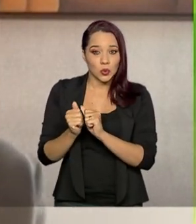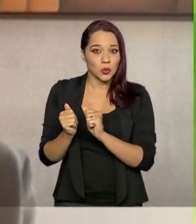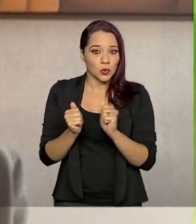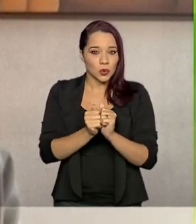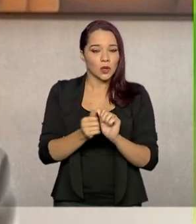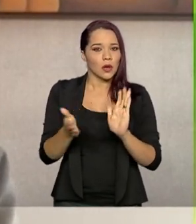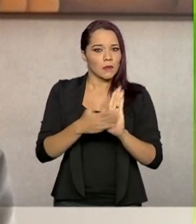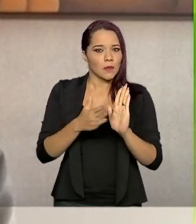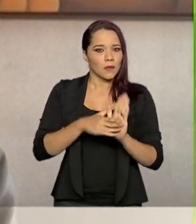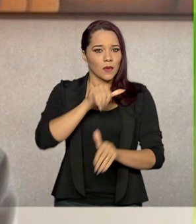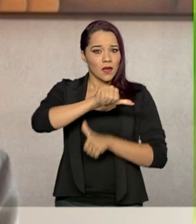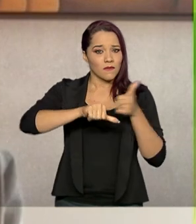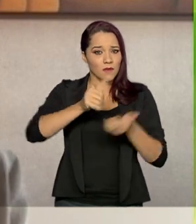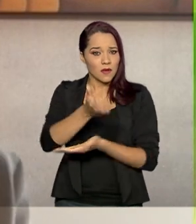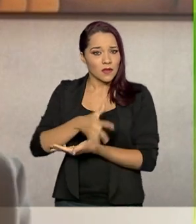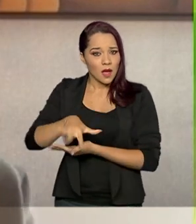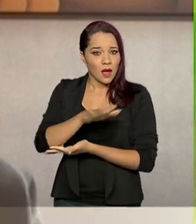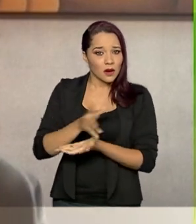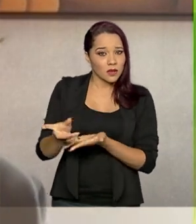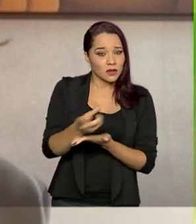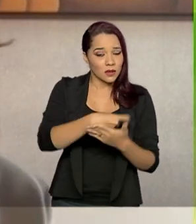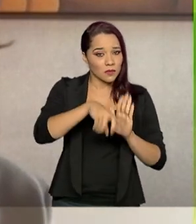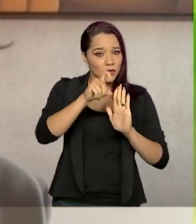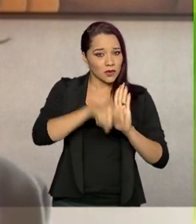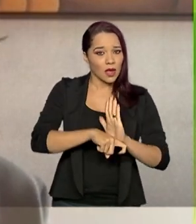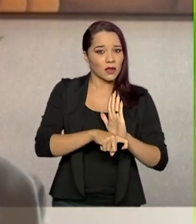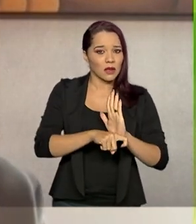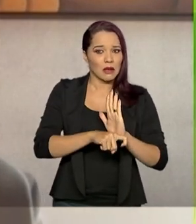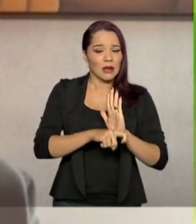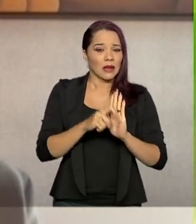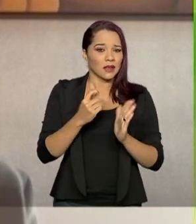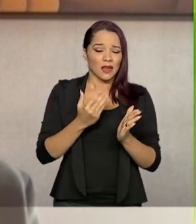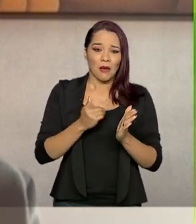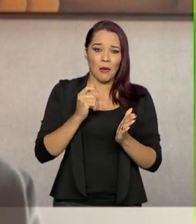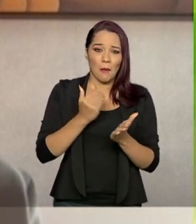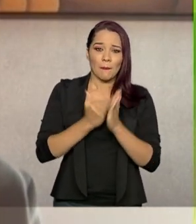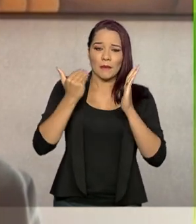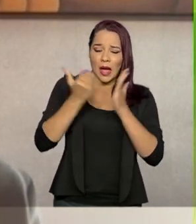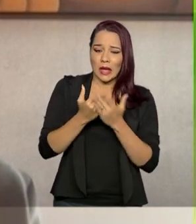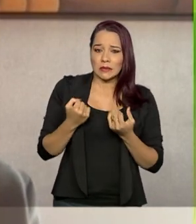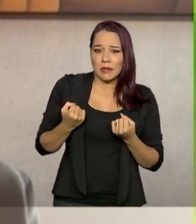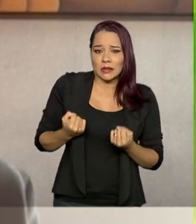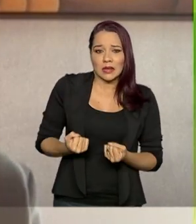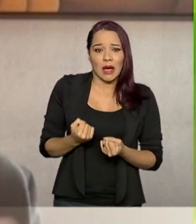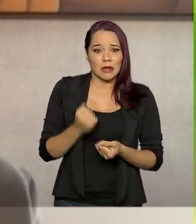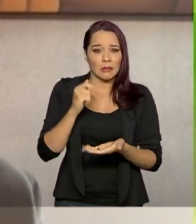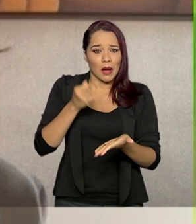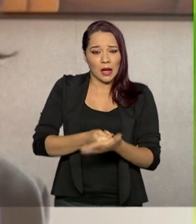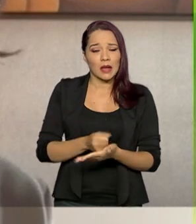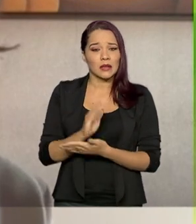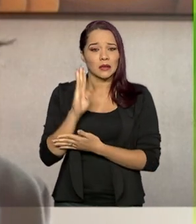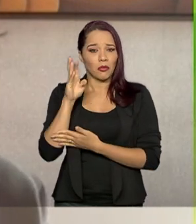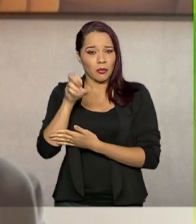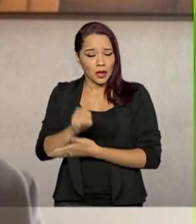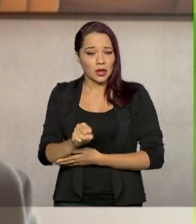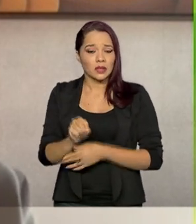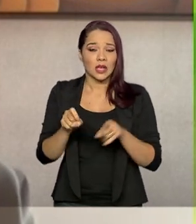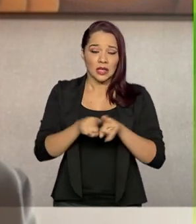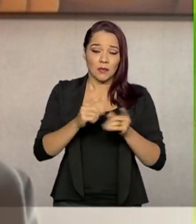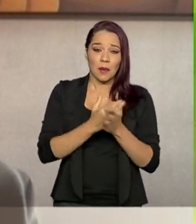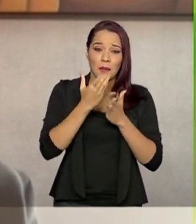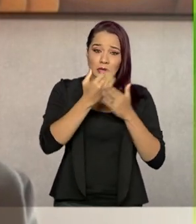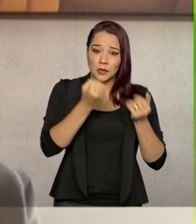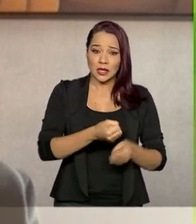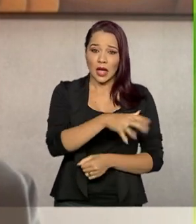propostas de reforma tributária que oneram mais pesadamente bens de primeira necessidade, que oneram pesadamente